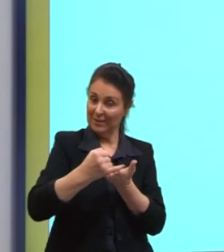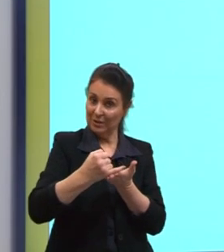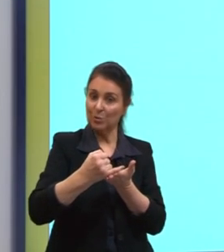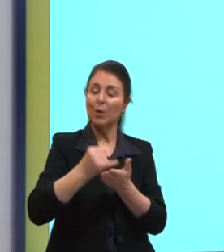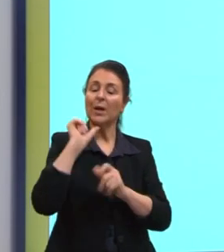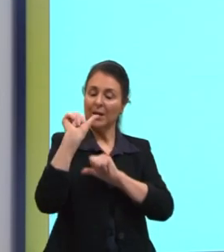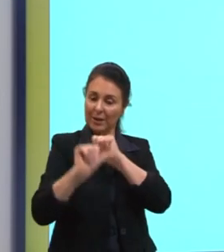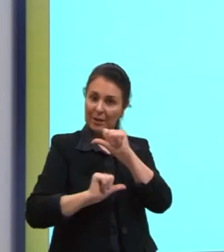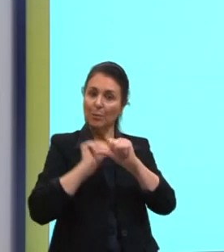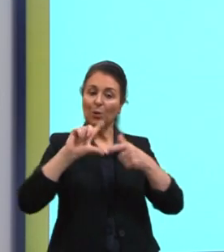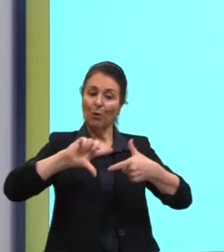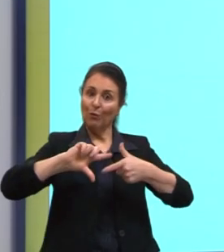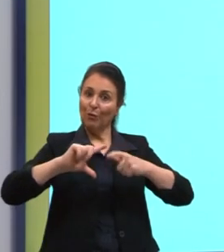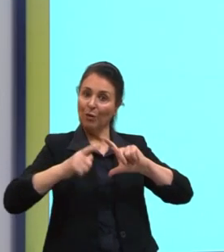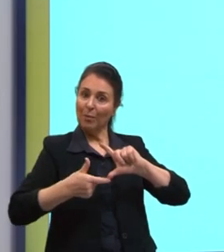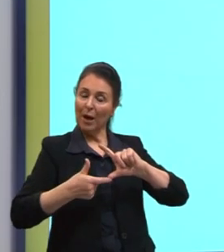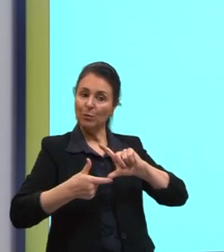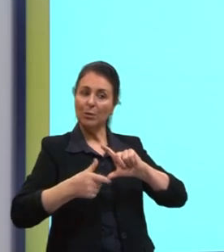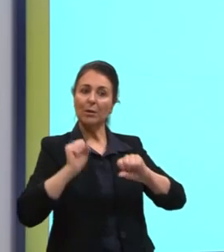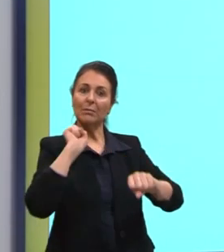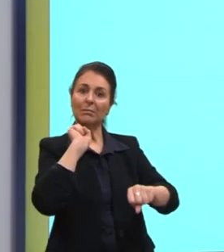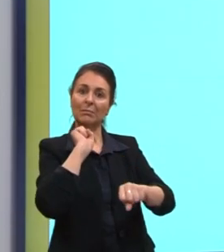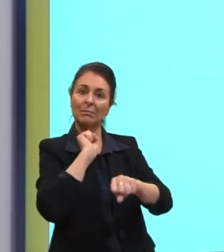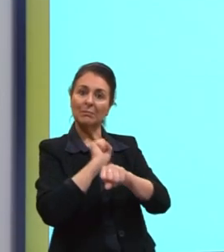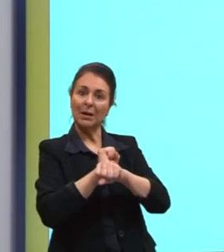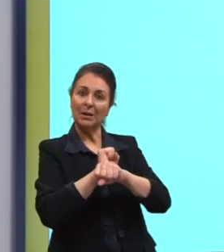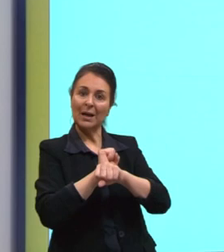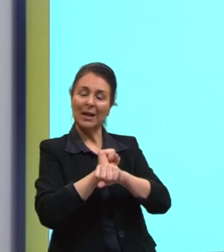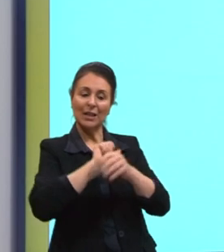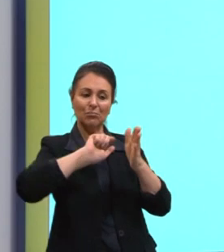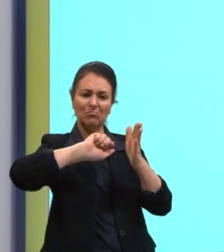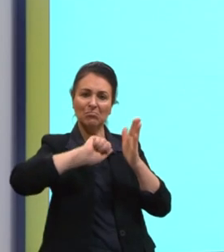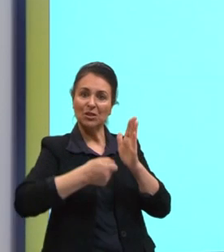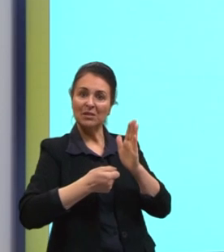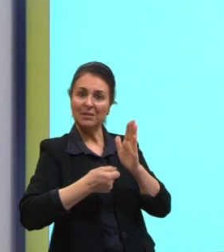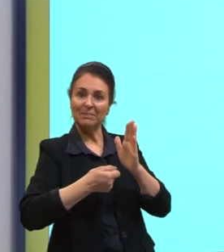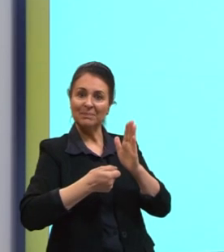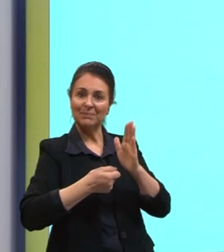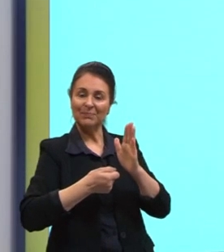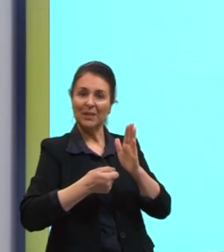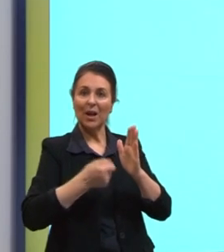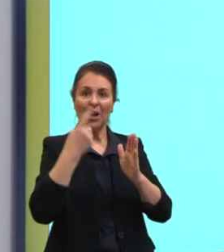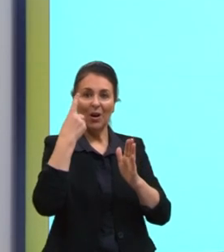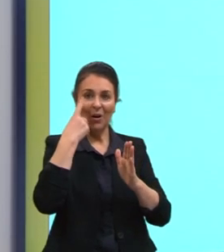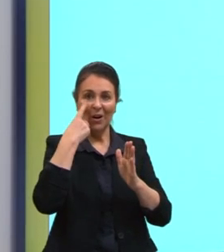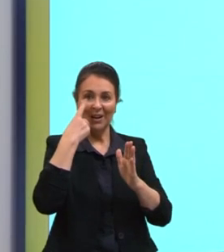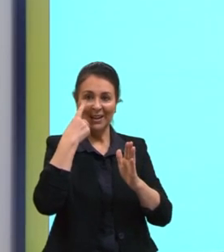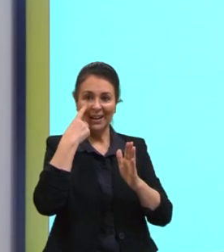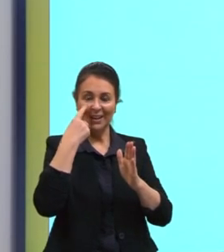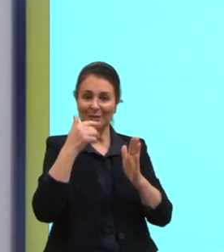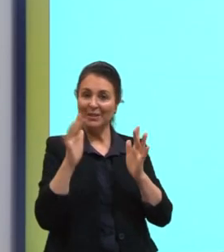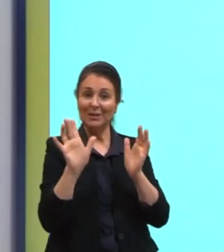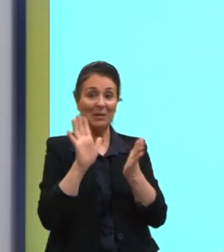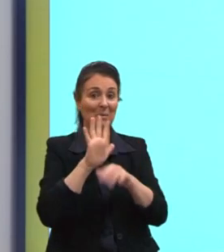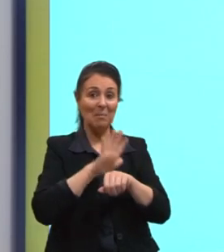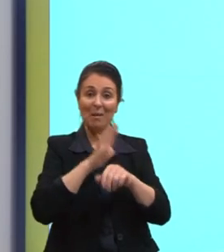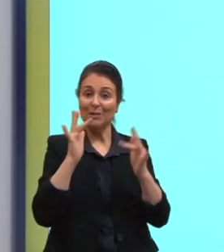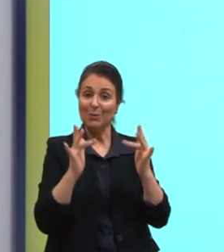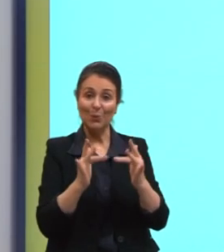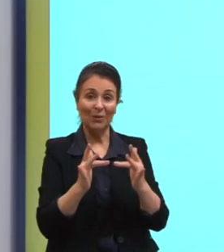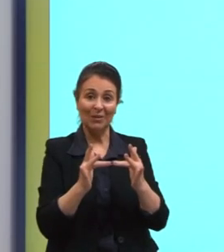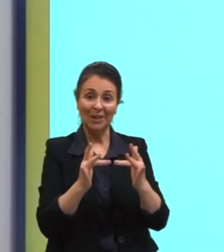ele muda de formato e desliga a chave. vejam que aqui tem um espaço, não tem mais contato. E aí, a gente